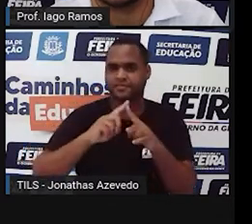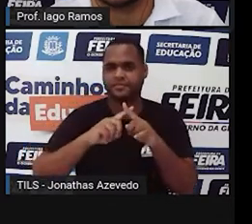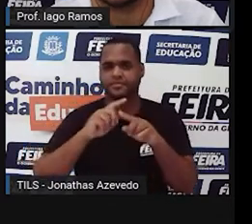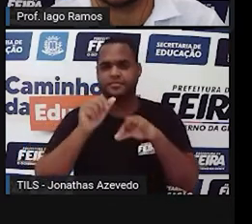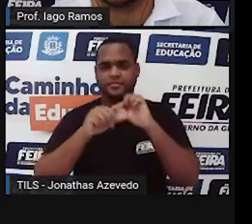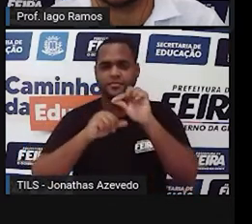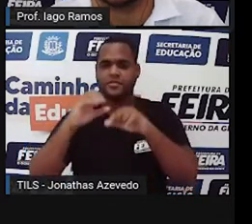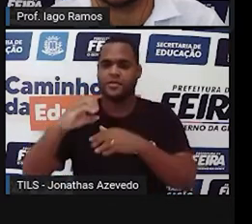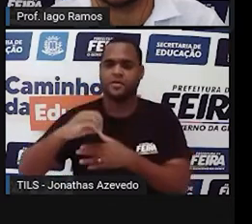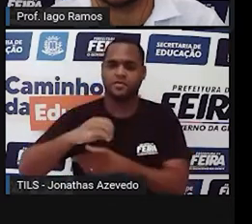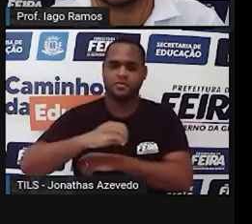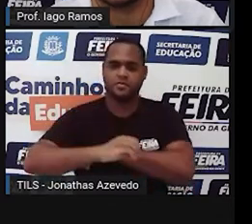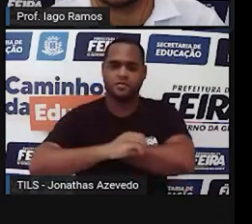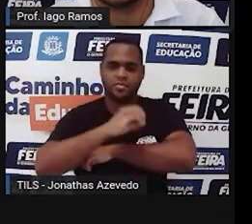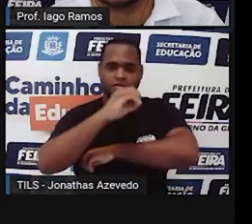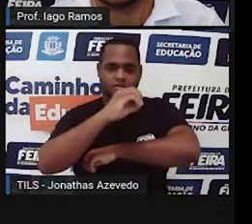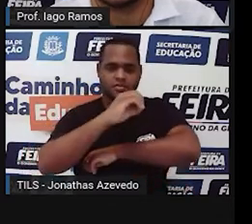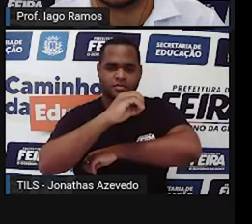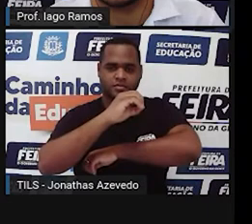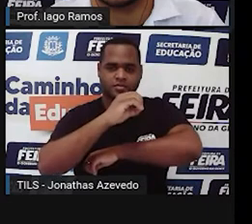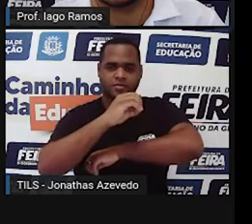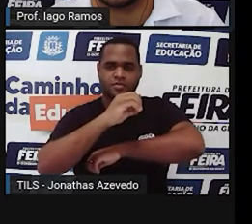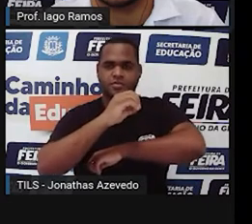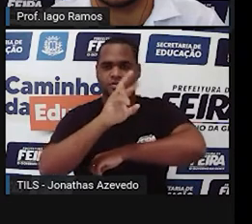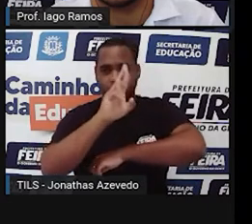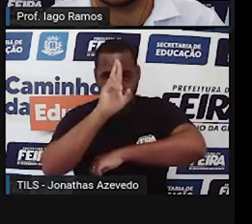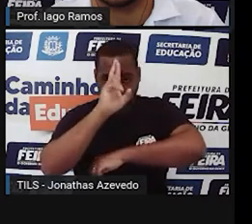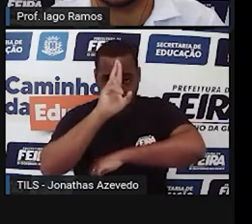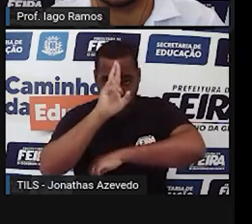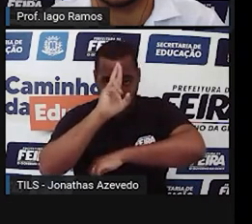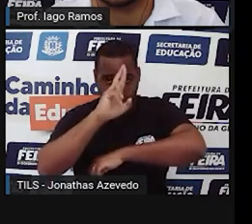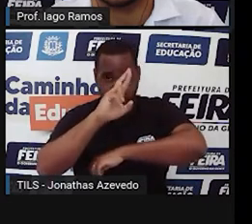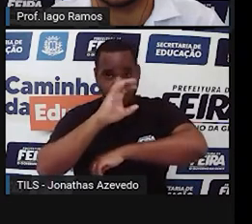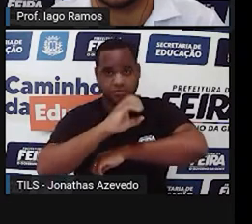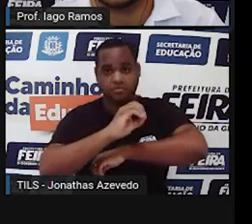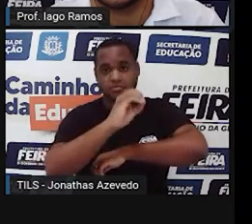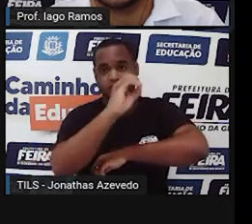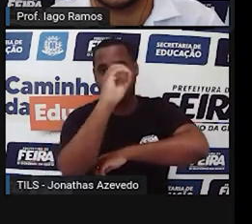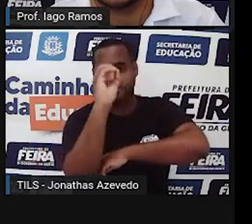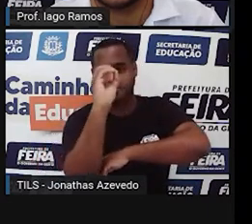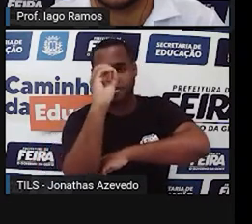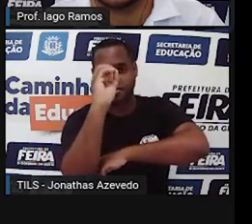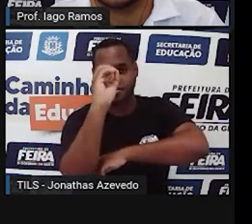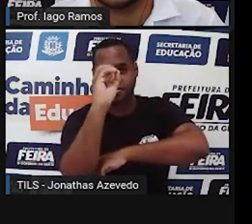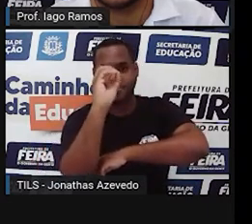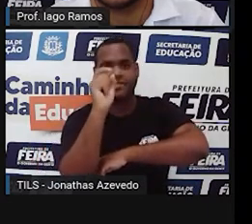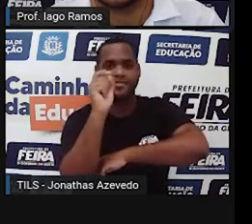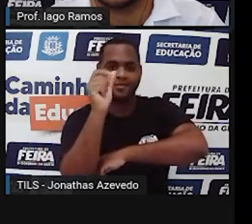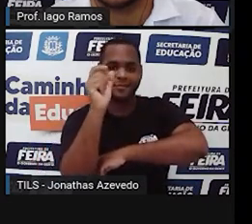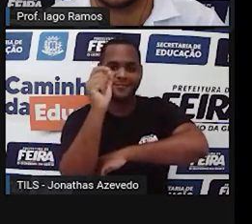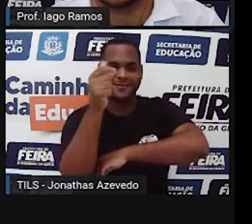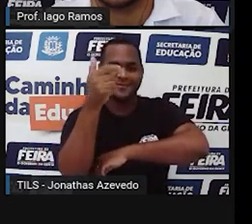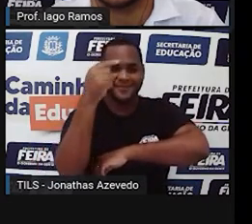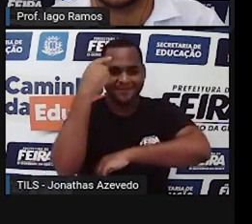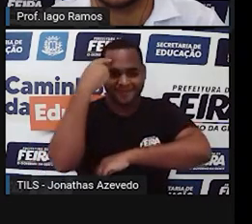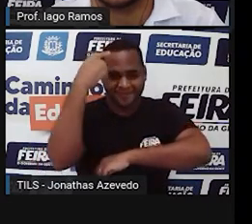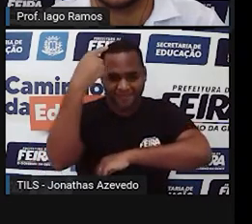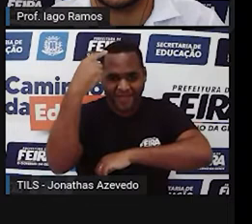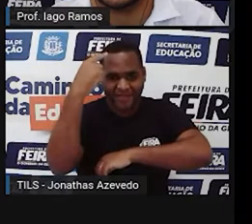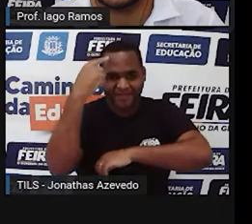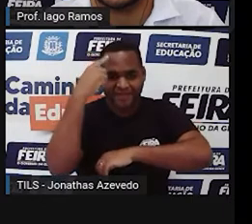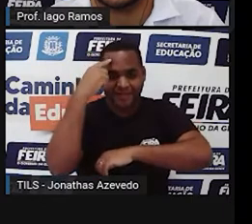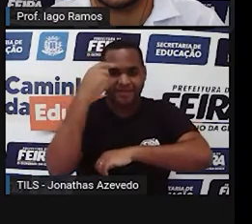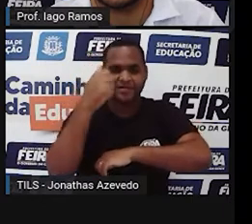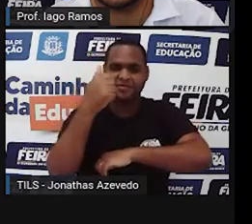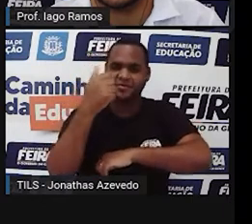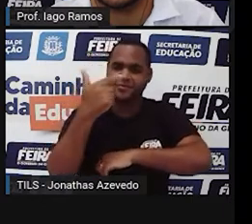posição. Às 12 horas ou meio-dia, o Sol vai estar um pouquinho mais aqui no alto, bem aqui. Às